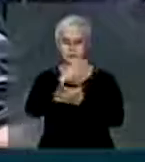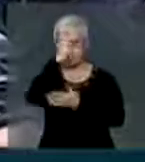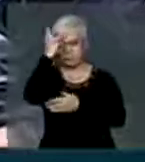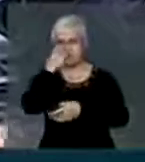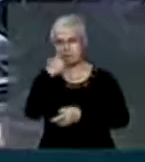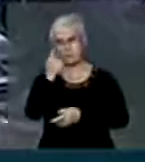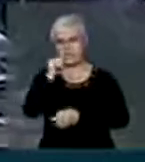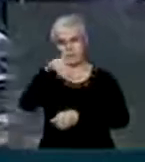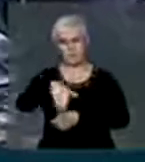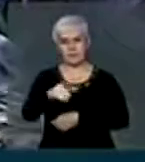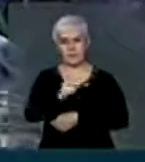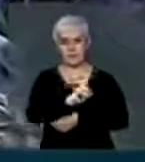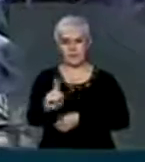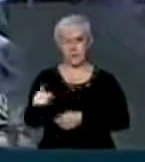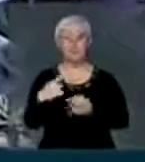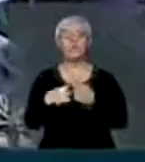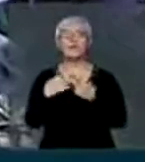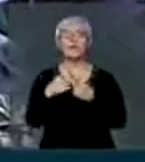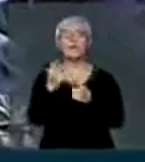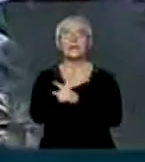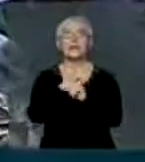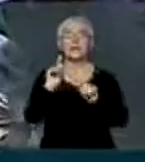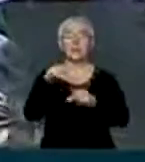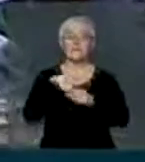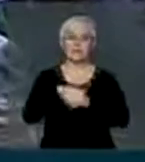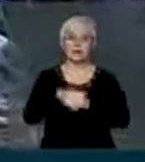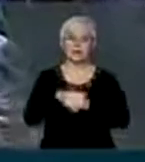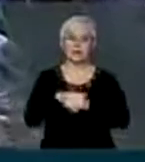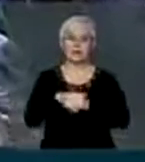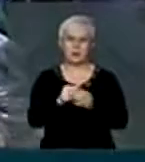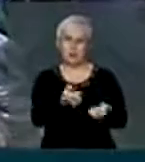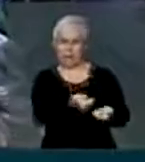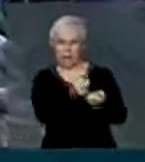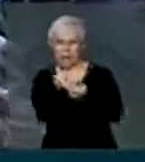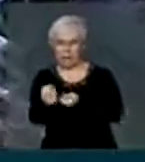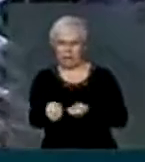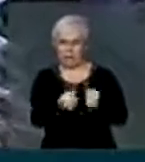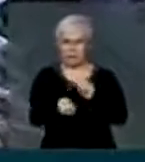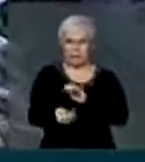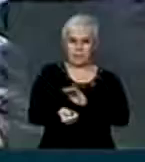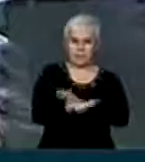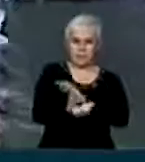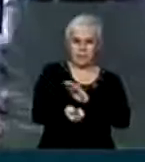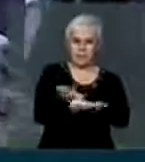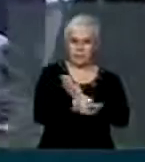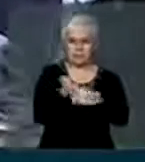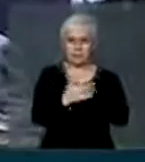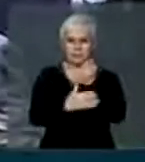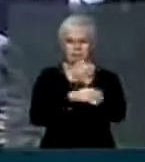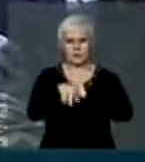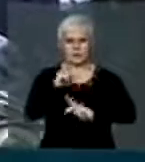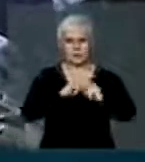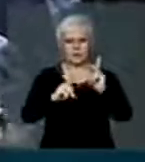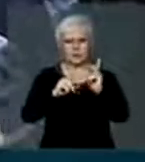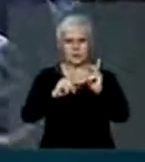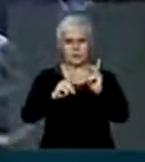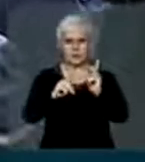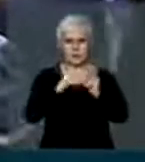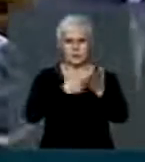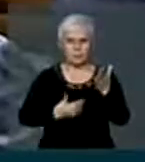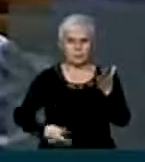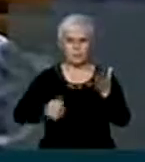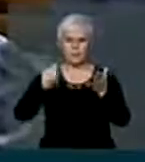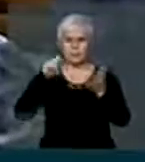deixar registrado o porquê do não. Gambiarra em segurança pública significa desastre.